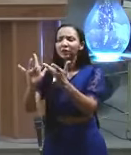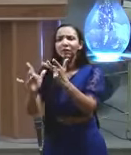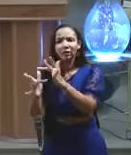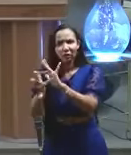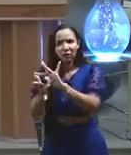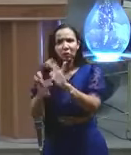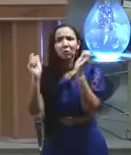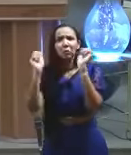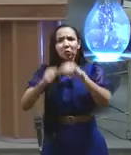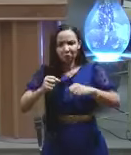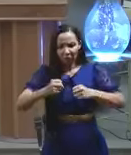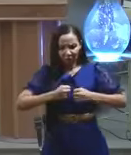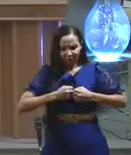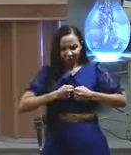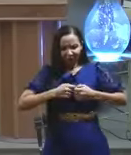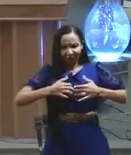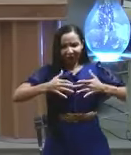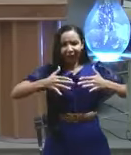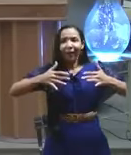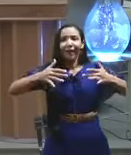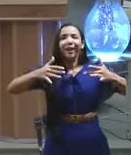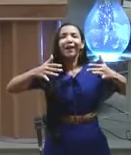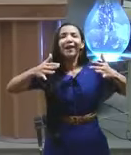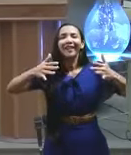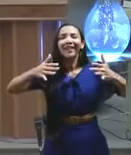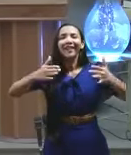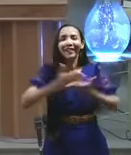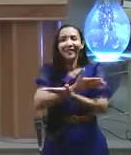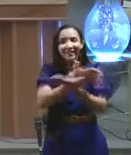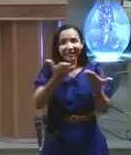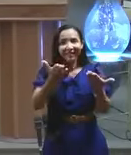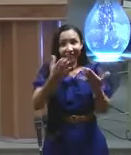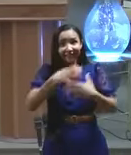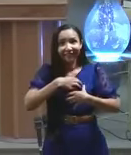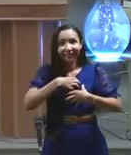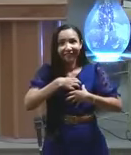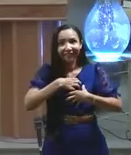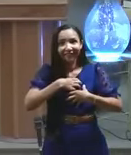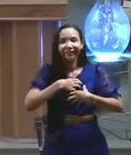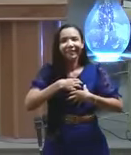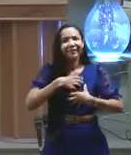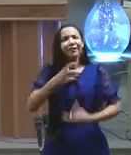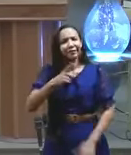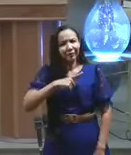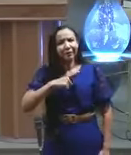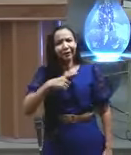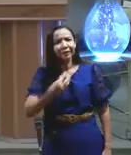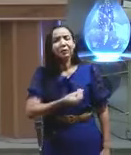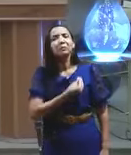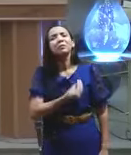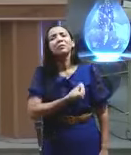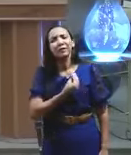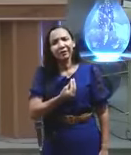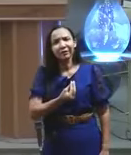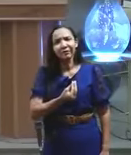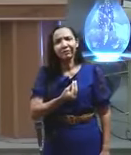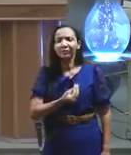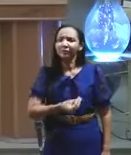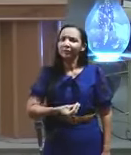tem rio aí dentro de você tem quem tem rio dentro da vida e por que que tu anda pedindo avivamento